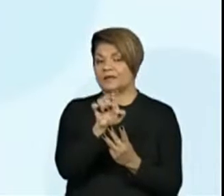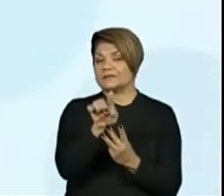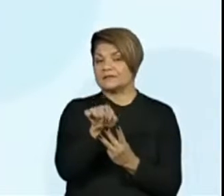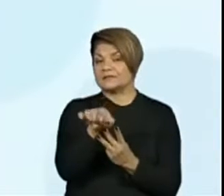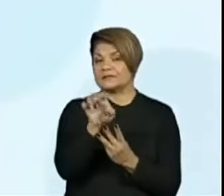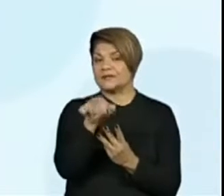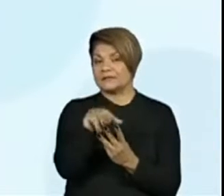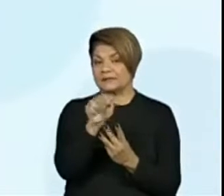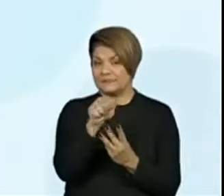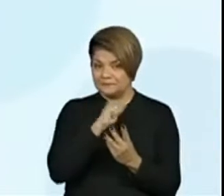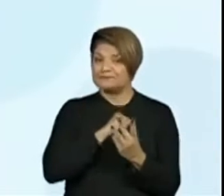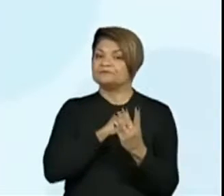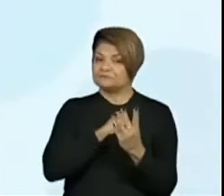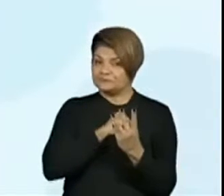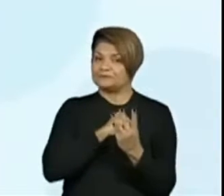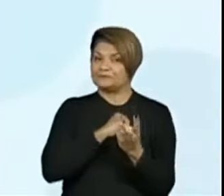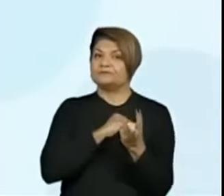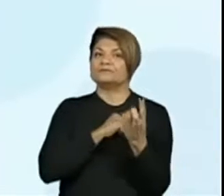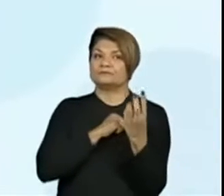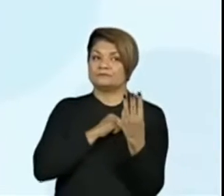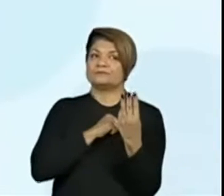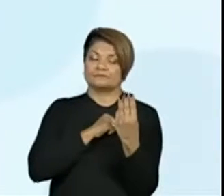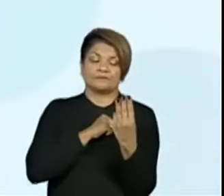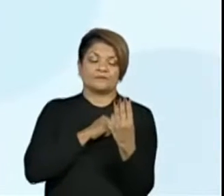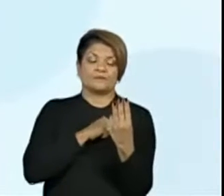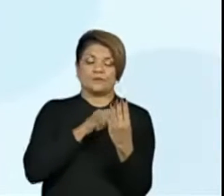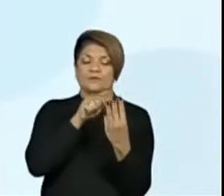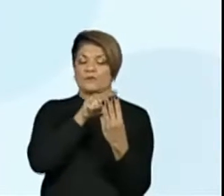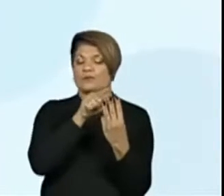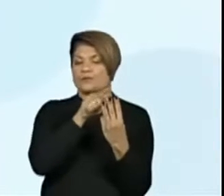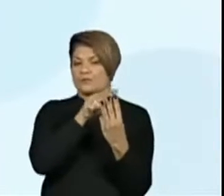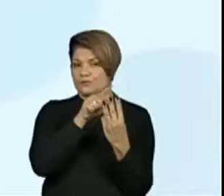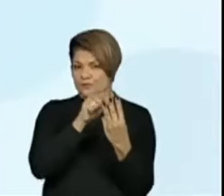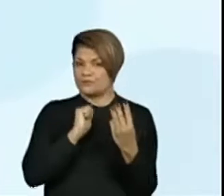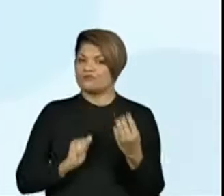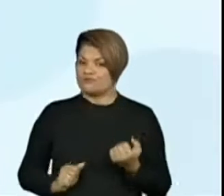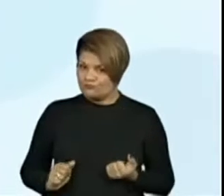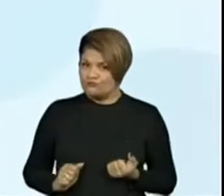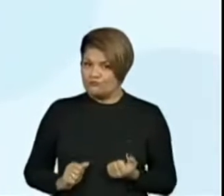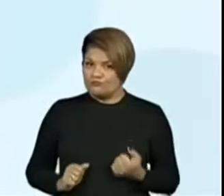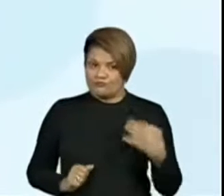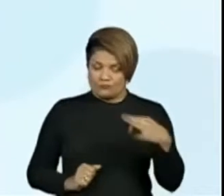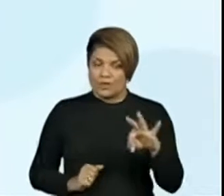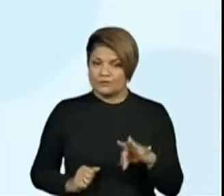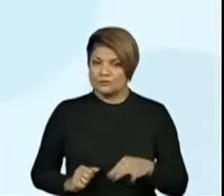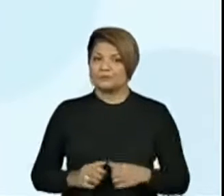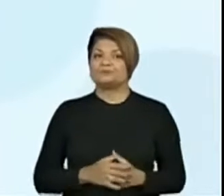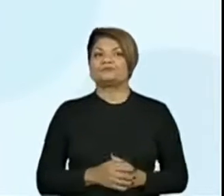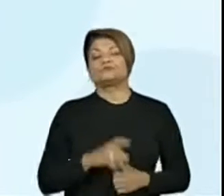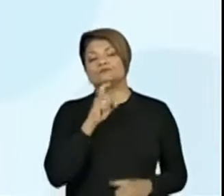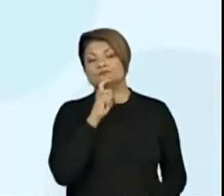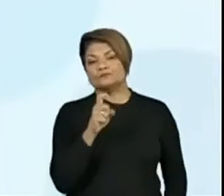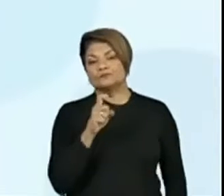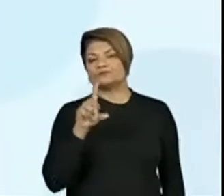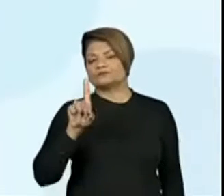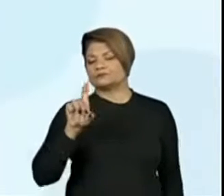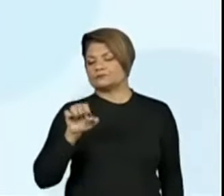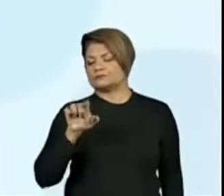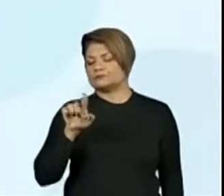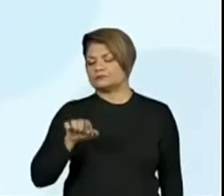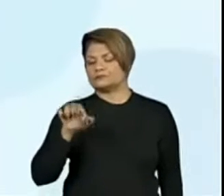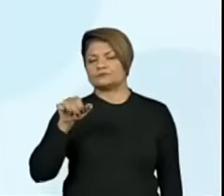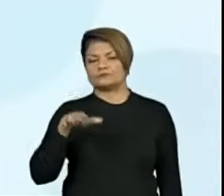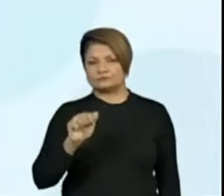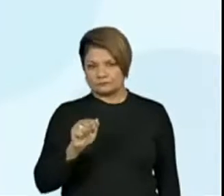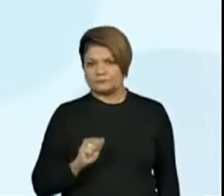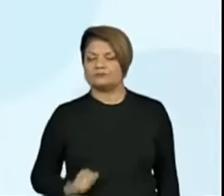ver que nós temos aqui a posição das dezenas, posição das unidades, certo? Então, as cartelas verdes são as dezenas, as